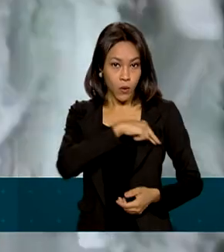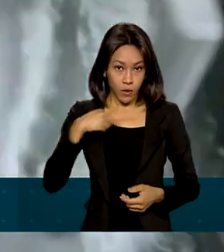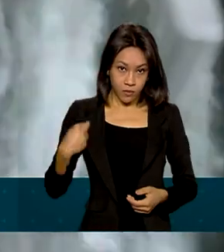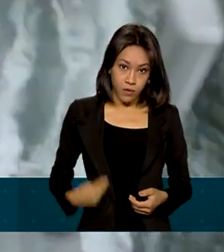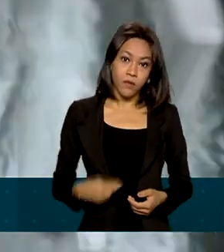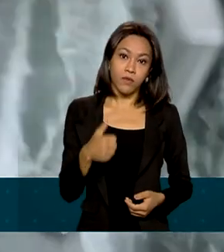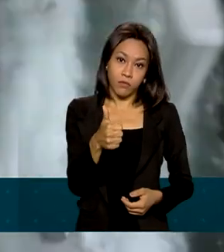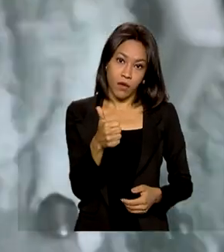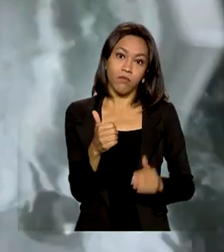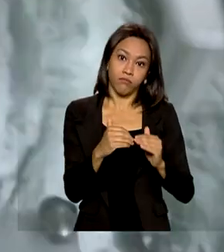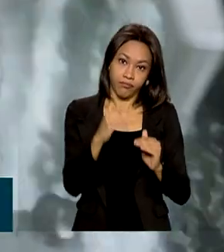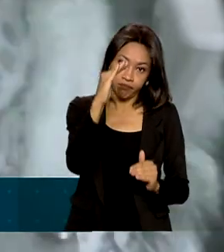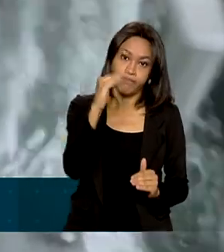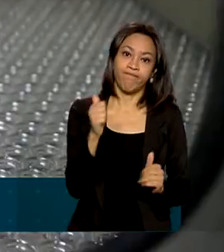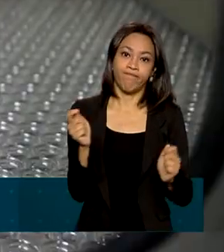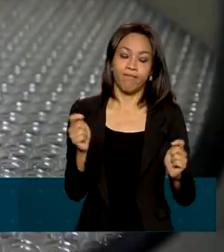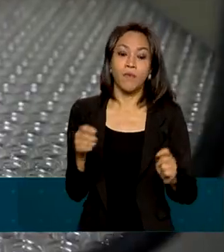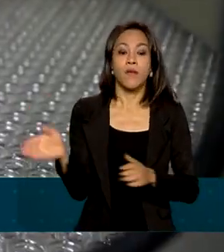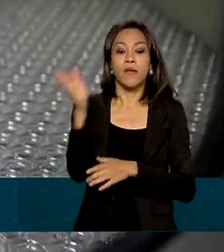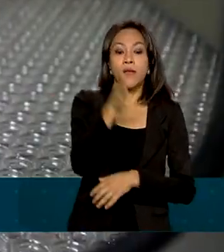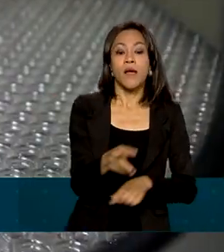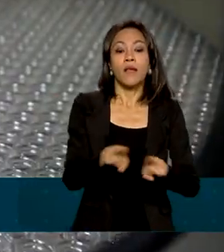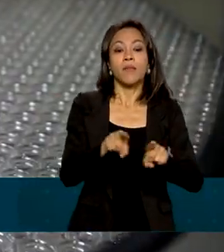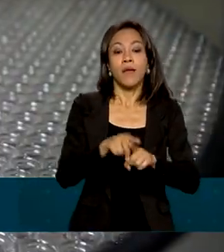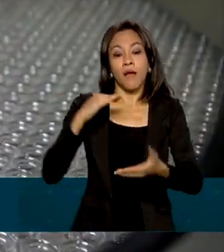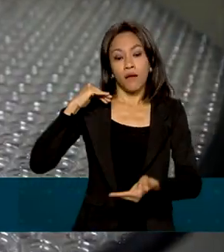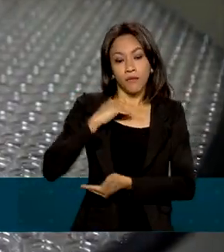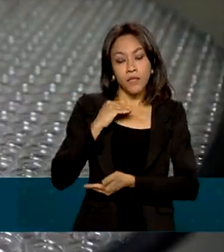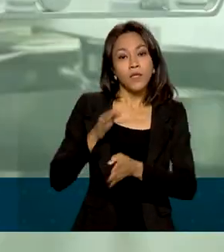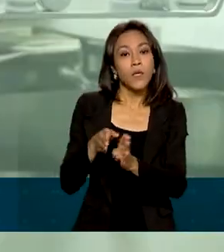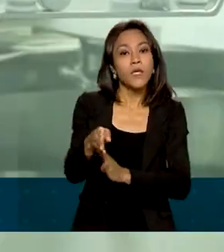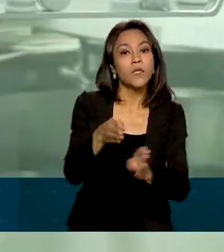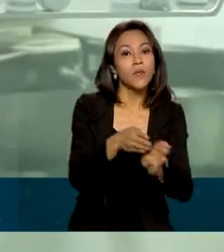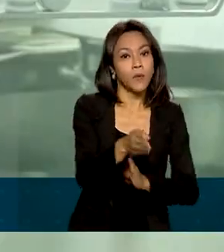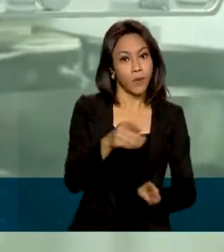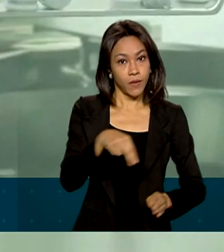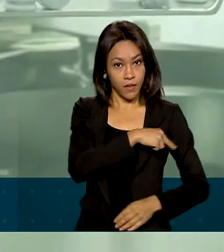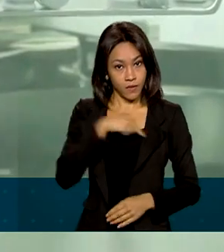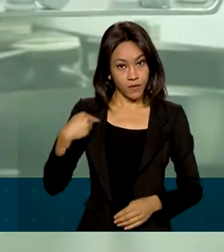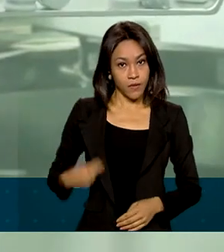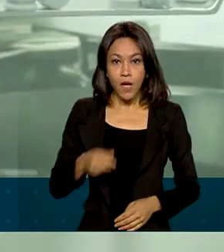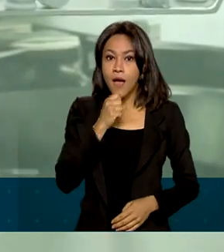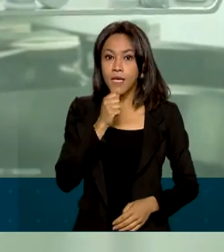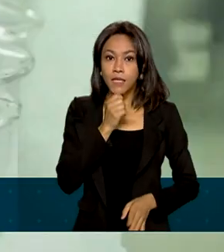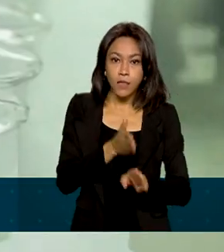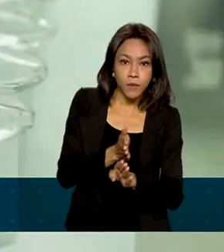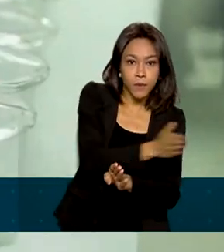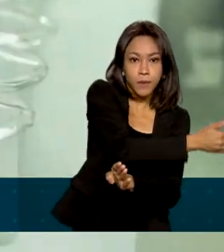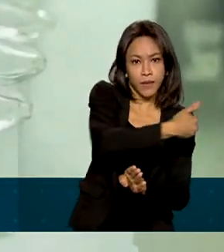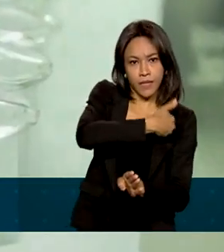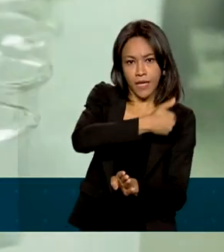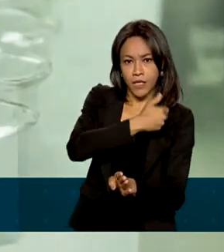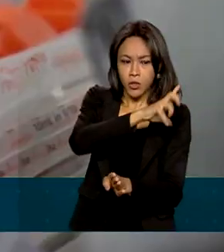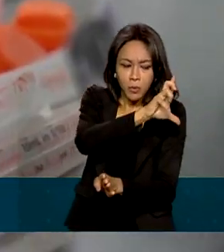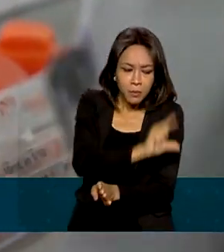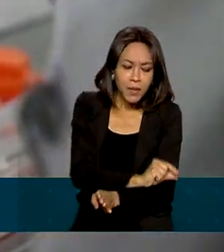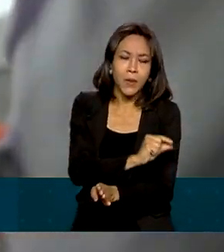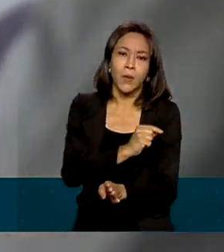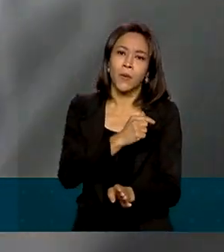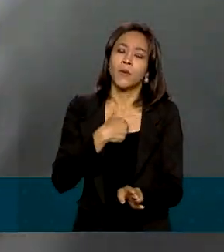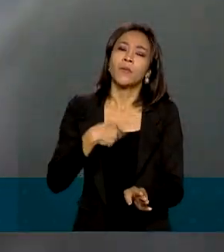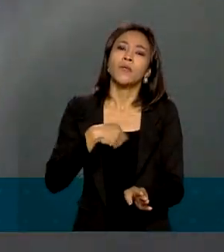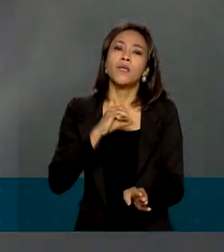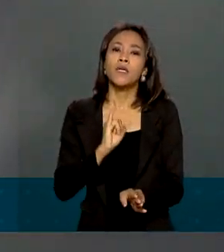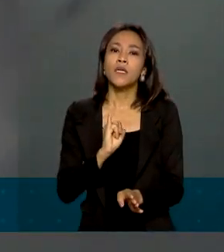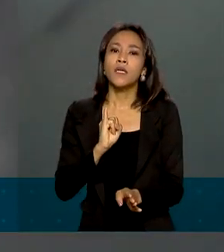riscos. A Anvisa recomendou ainda que a vacina pediátrica não deve ser aplicada nos pequenos com baixa imunidade, os